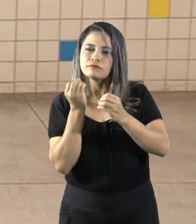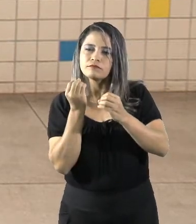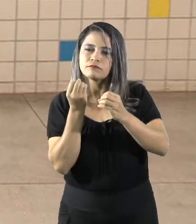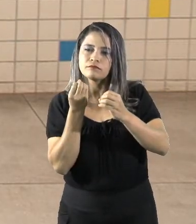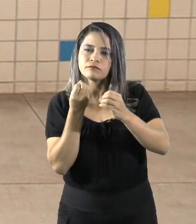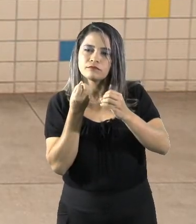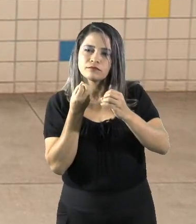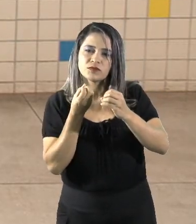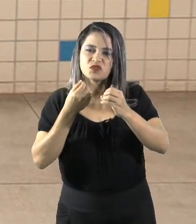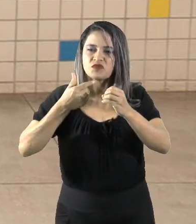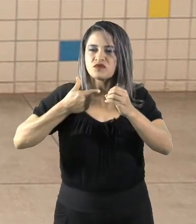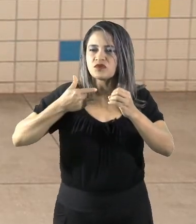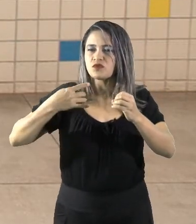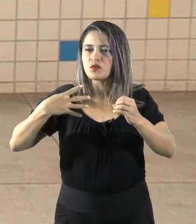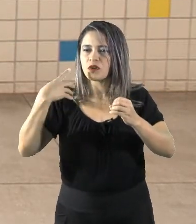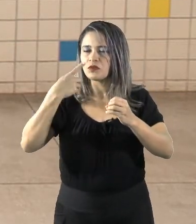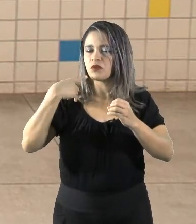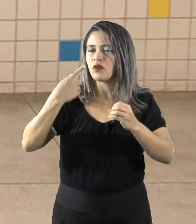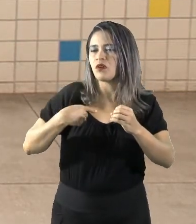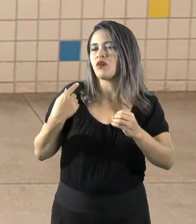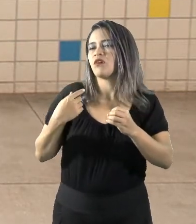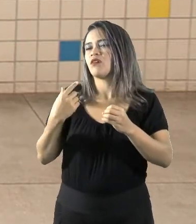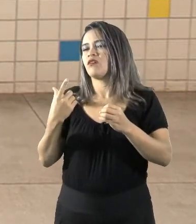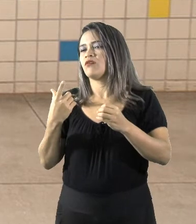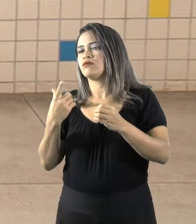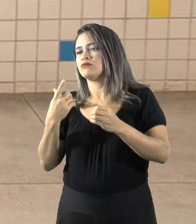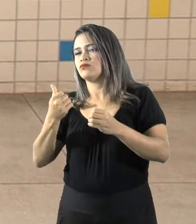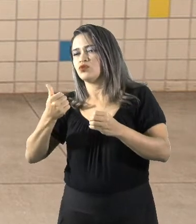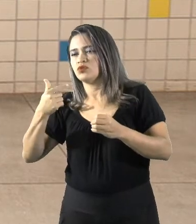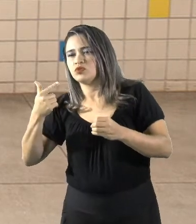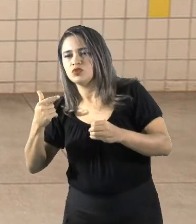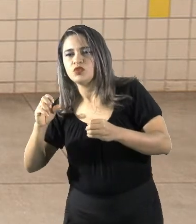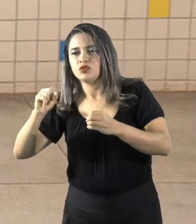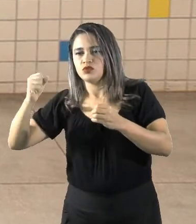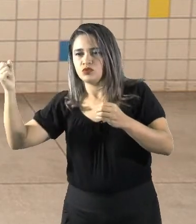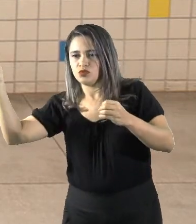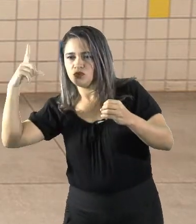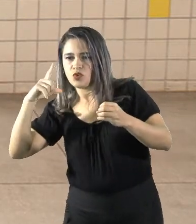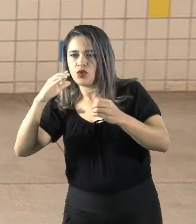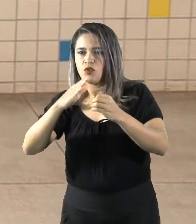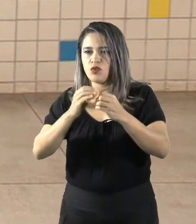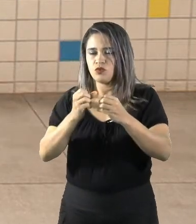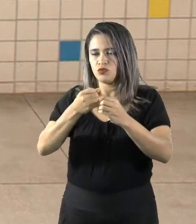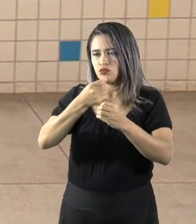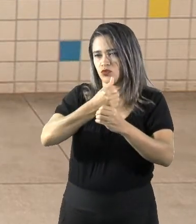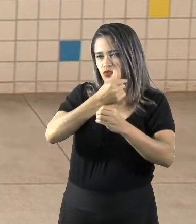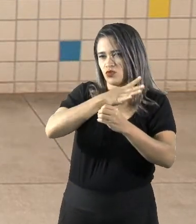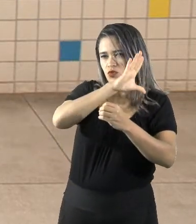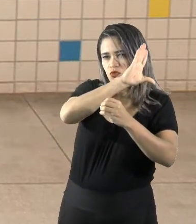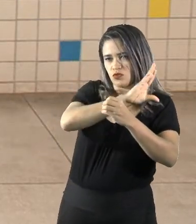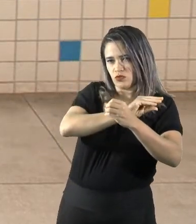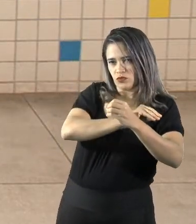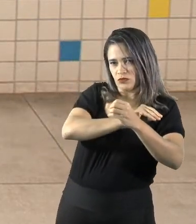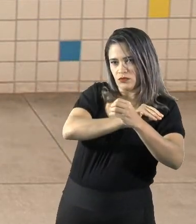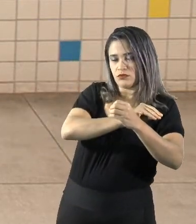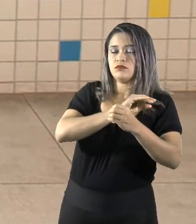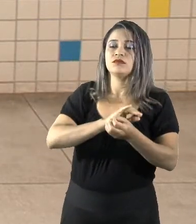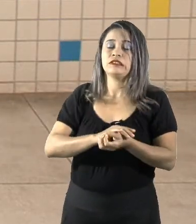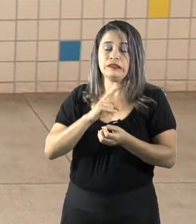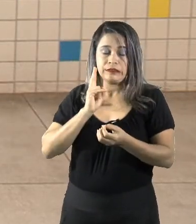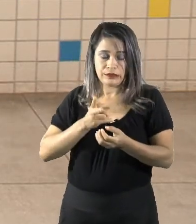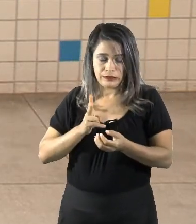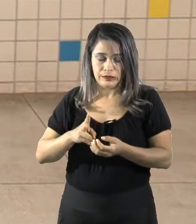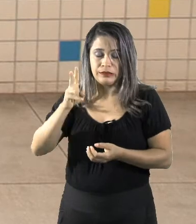horas de dia e de noite, das 12 horas de luz e das 12 horas de escuro, a gente tem sempre que lembrar